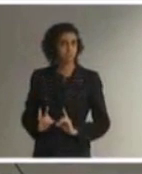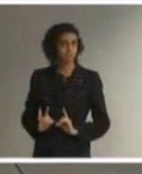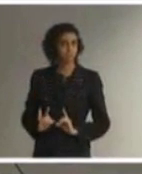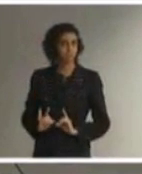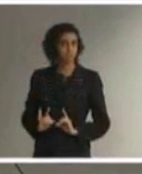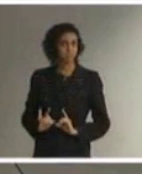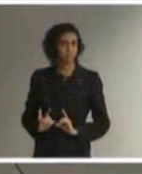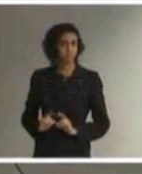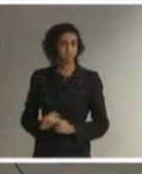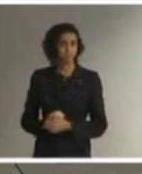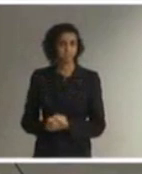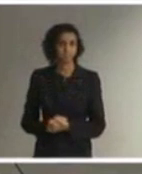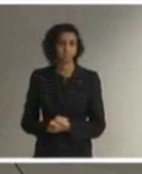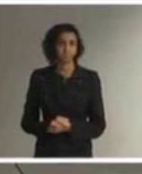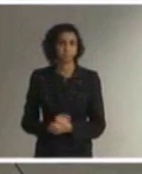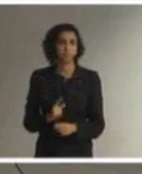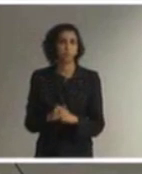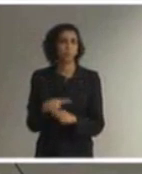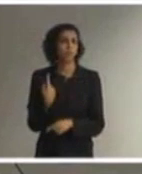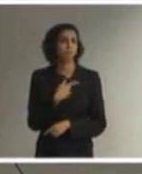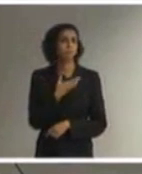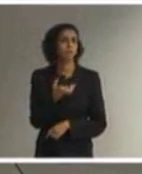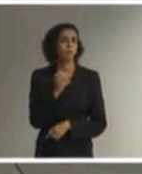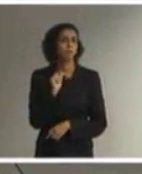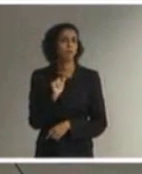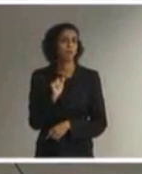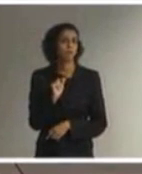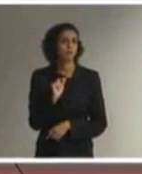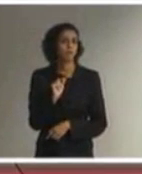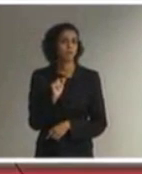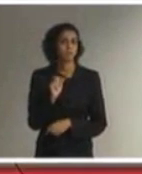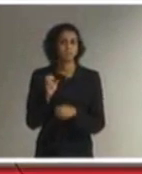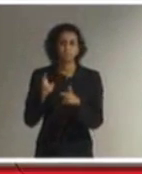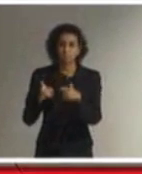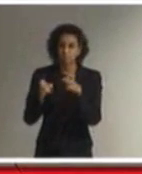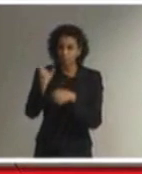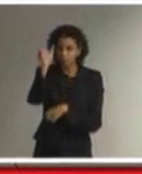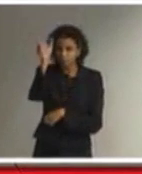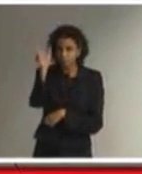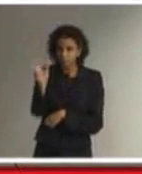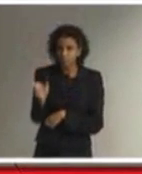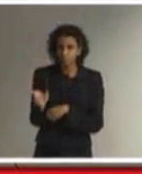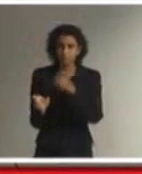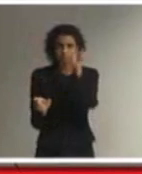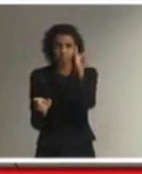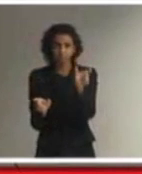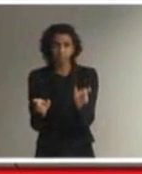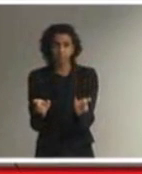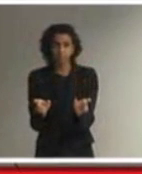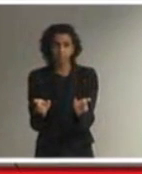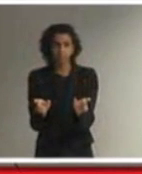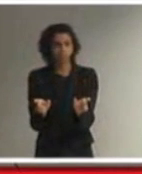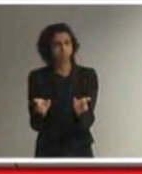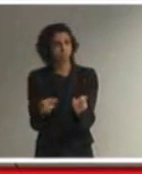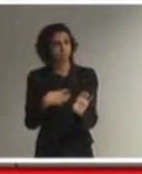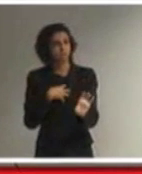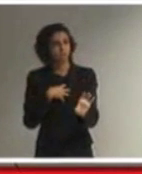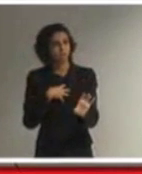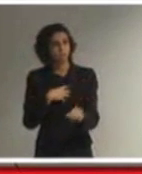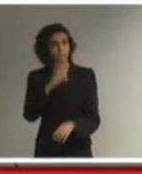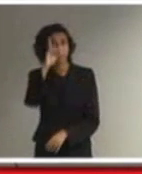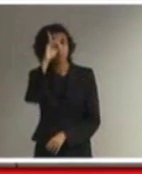na verdade o que nós queremos é que se reconheça no outro os mesmos direitos